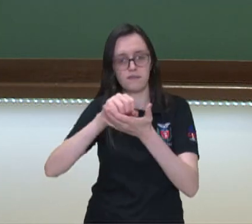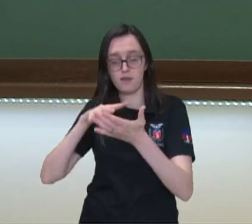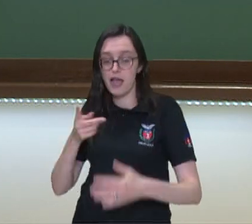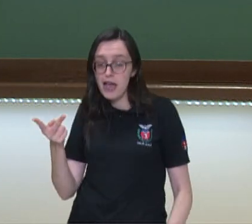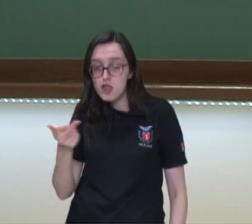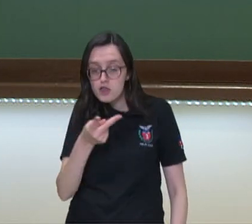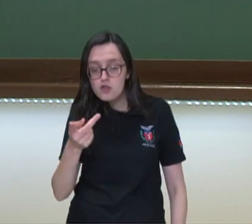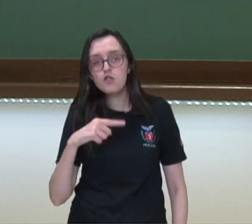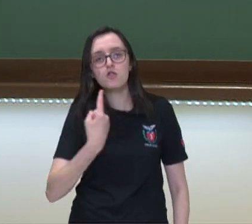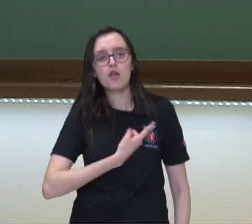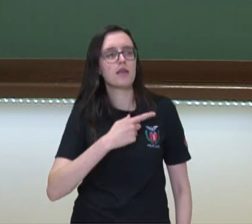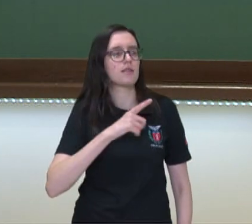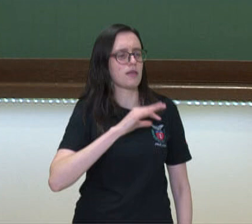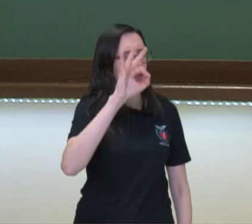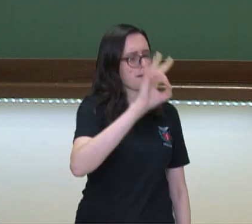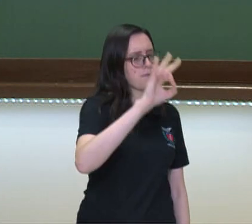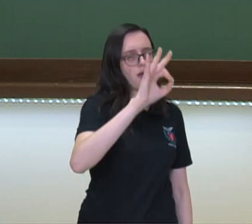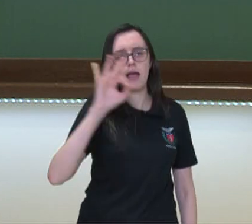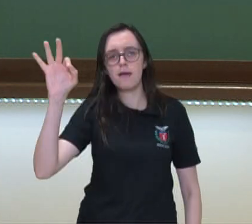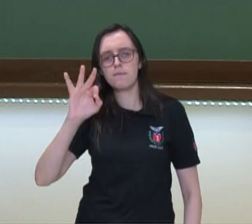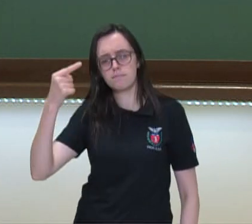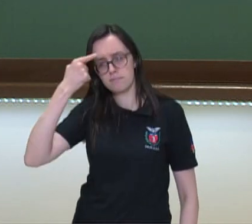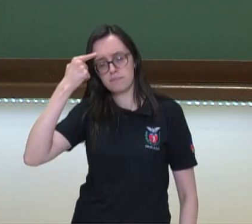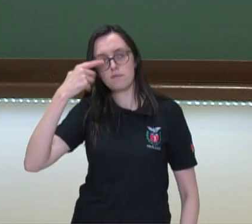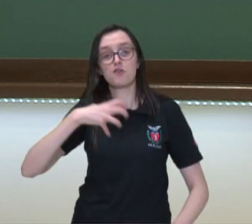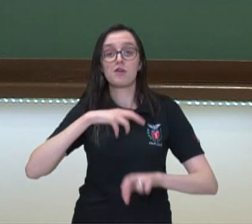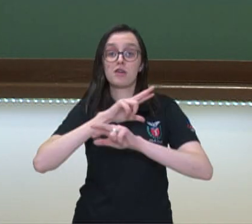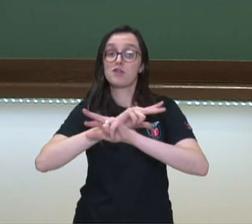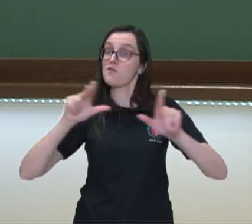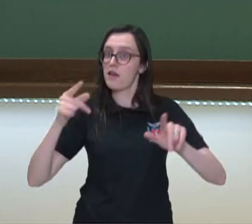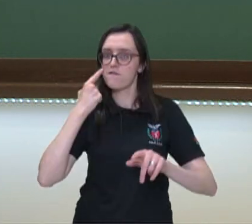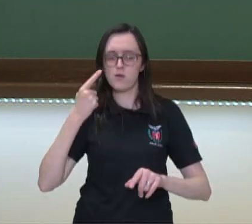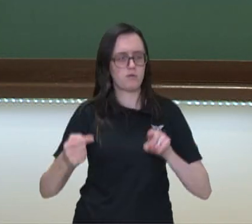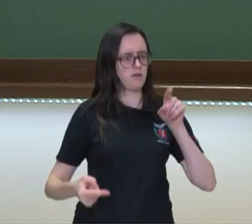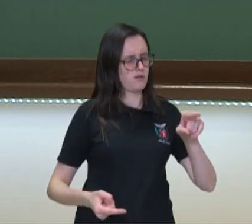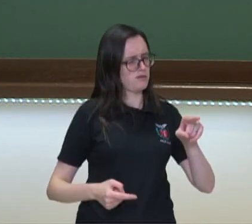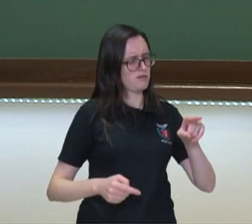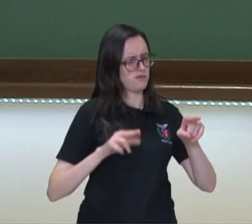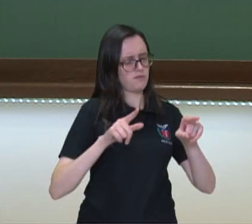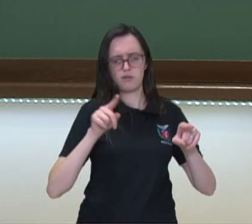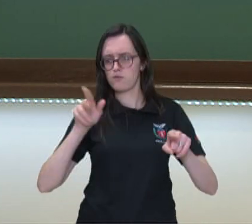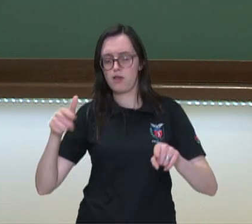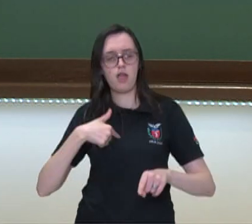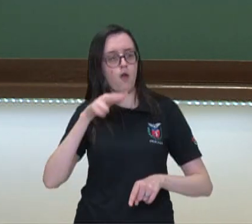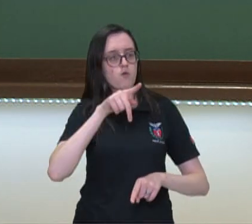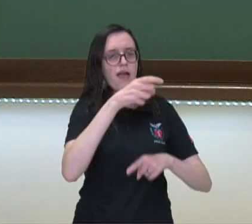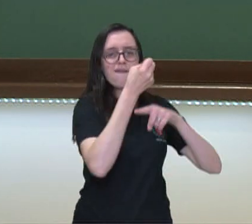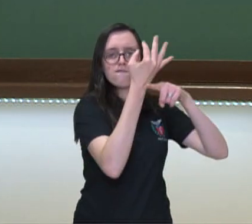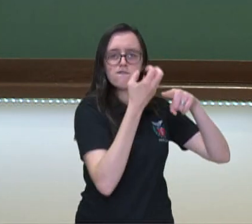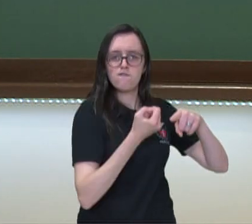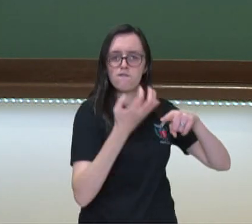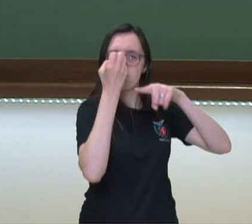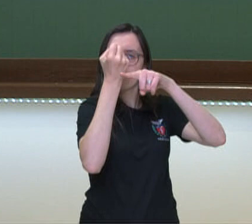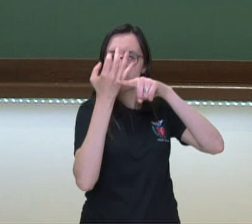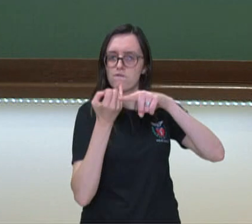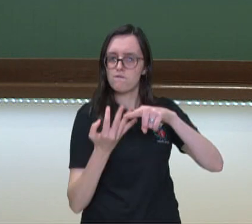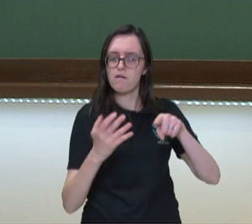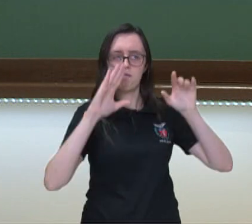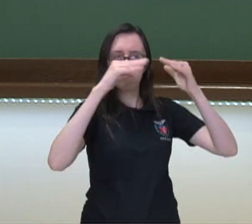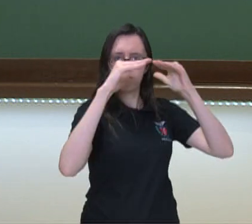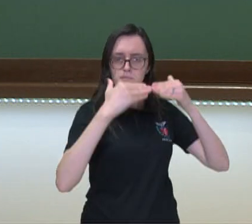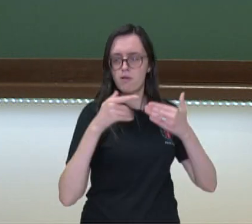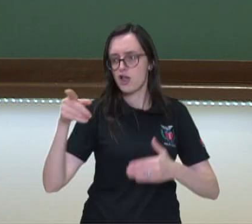problemas nós tivemos a porcentagem abordada de formas diferentes. Certo? Em uma eu usei fração equivalente, na outra eu calculei a